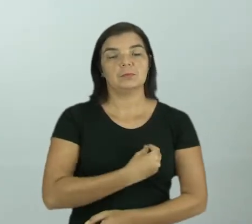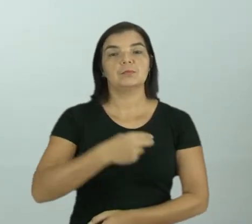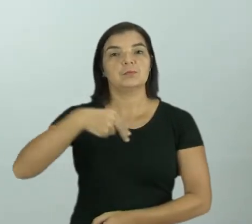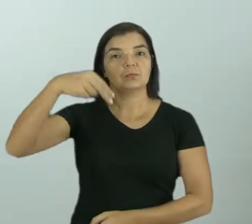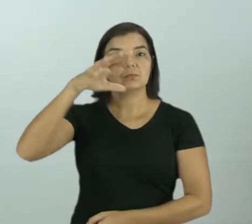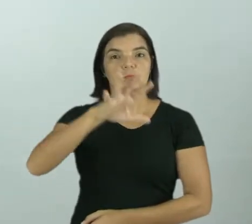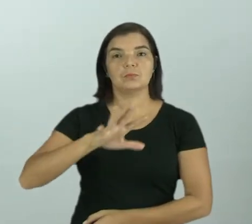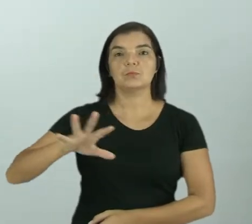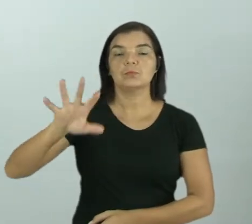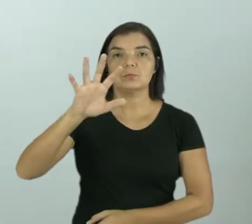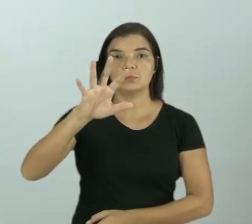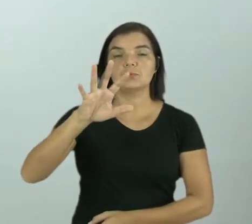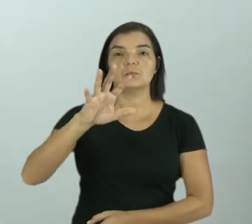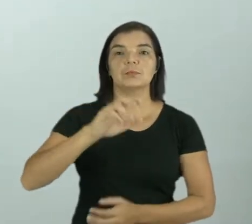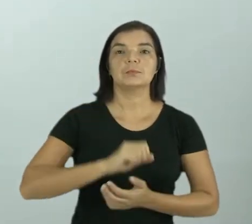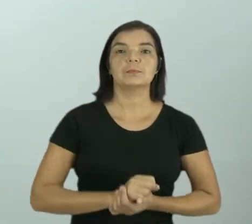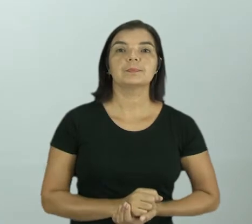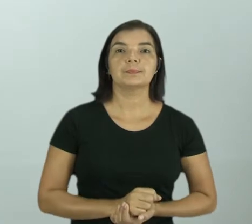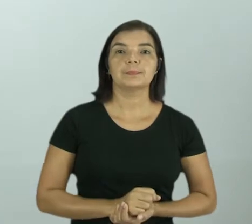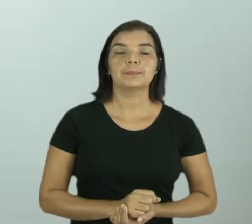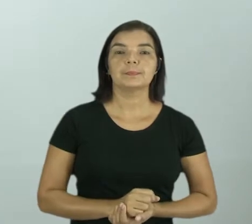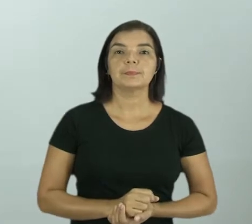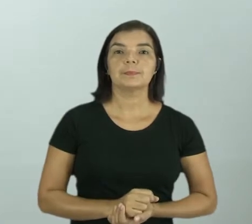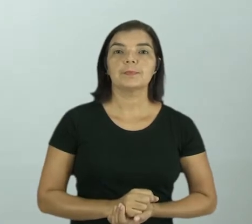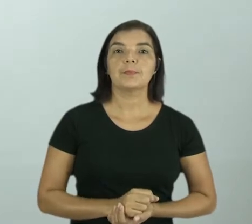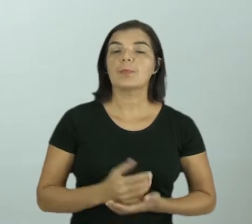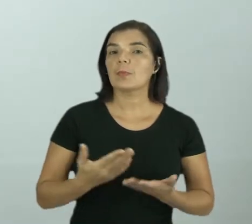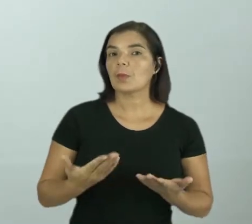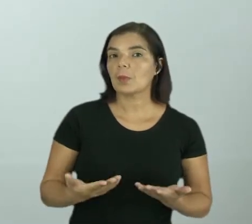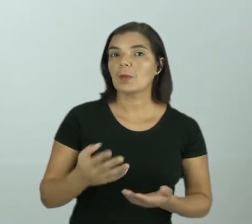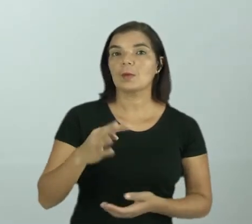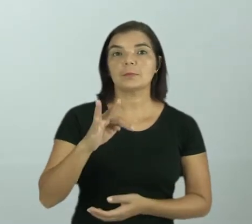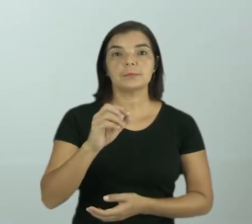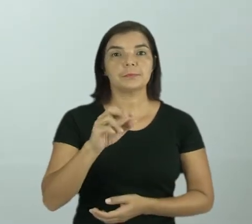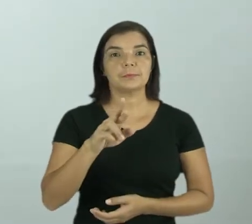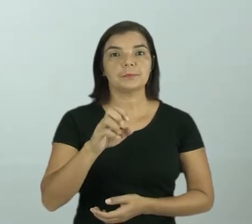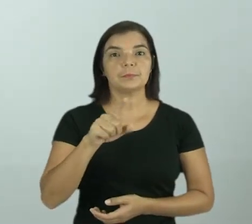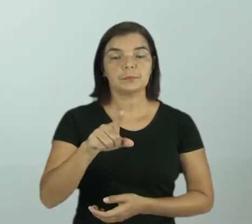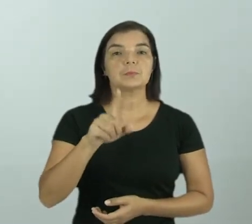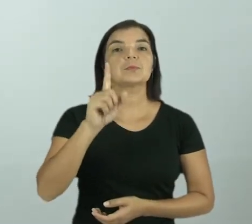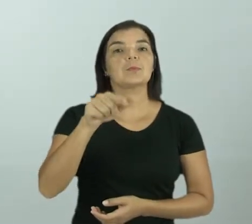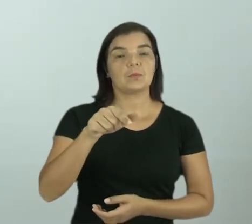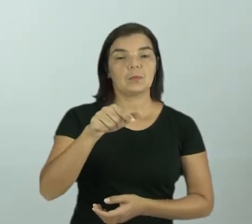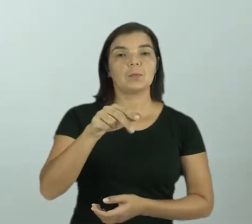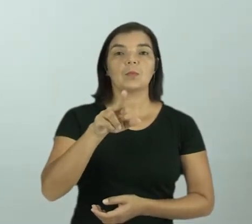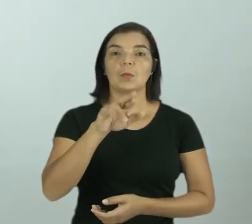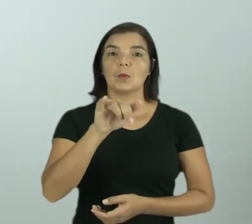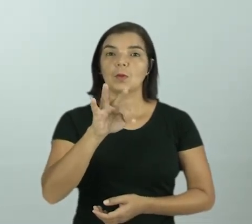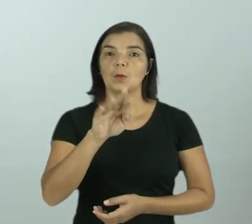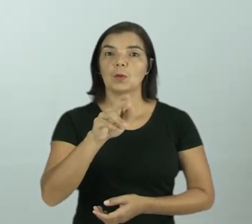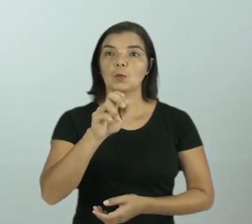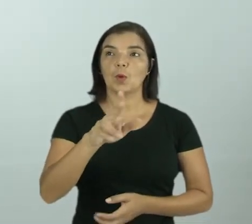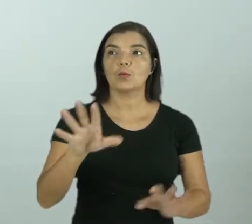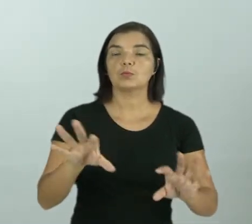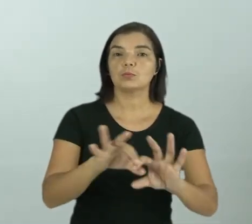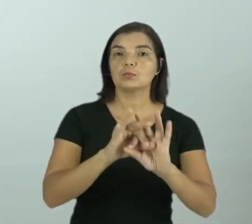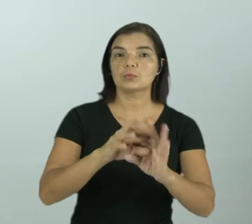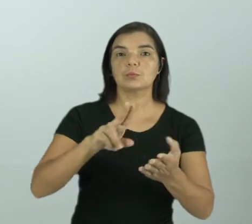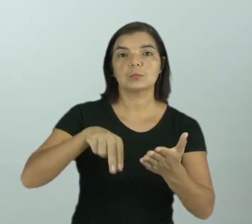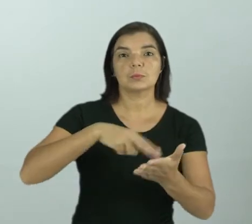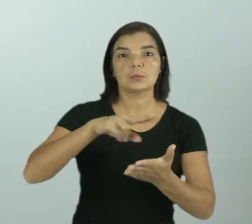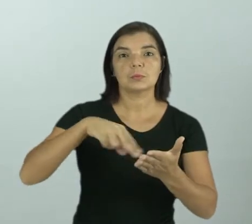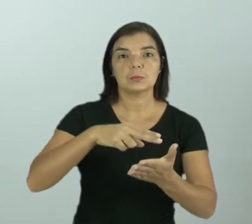Nordeste, lá na região do Nordeste, certo? Toré é um ritual que une a dança, certo?